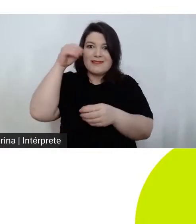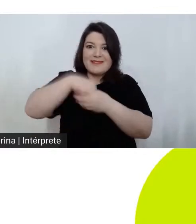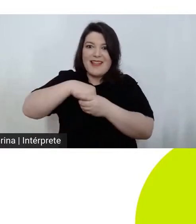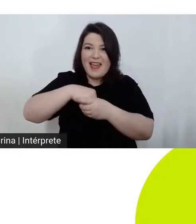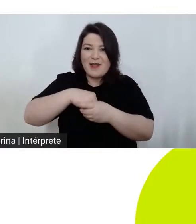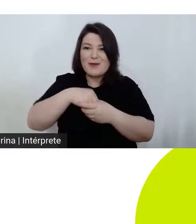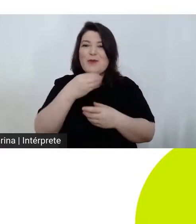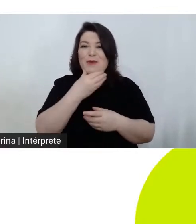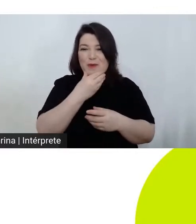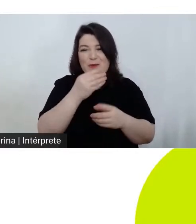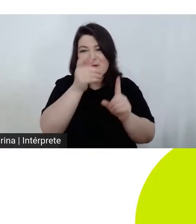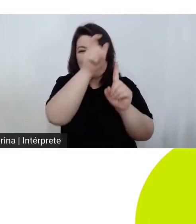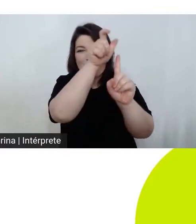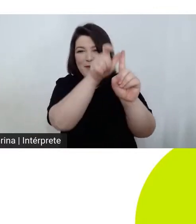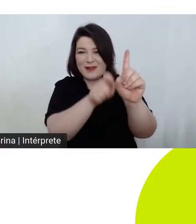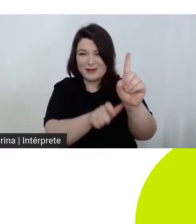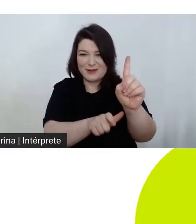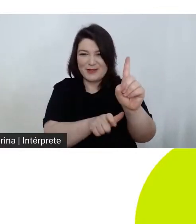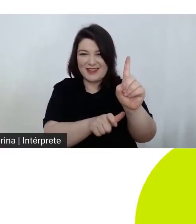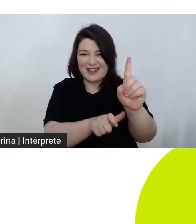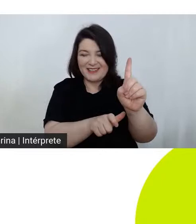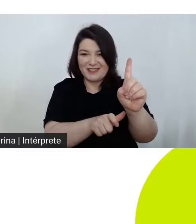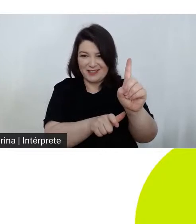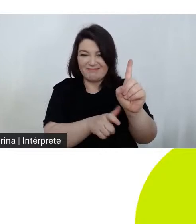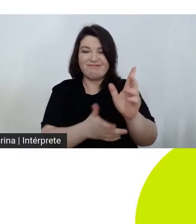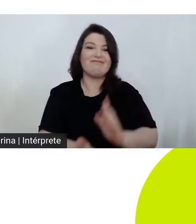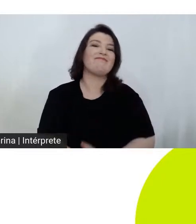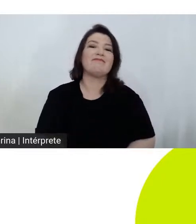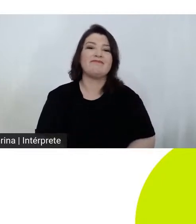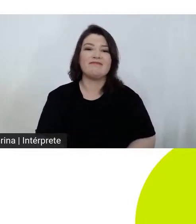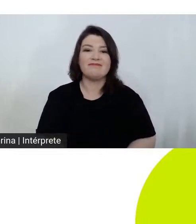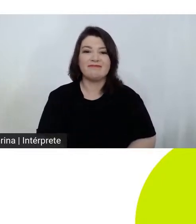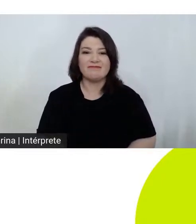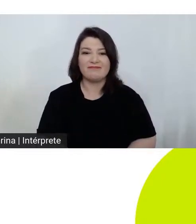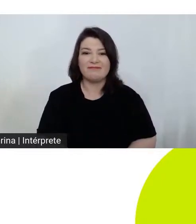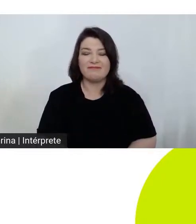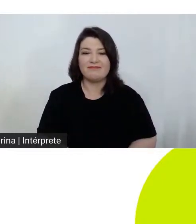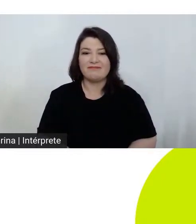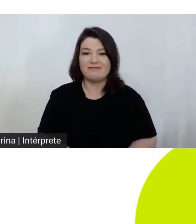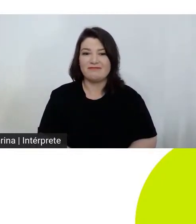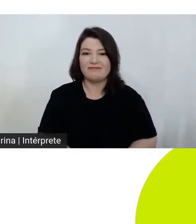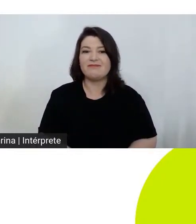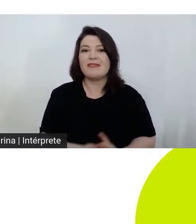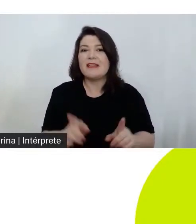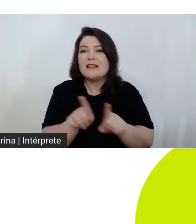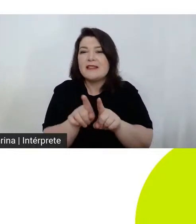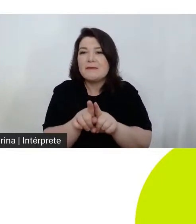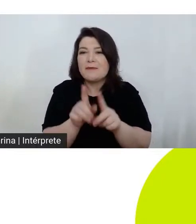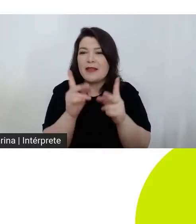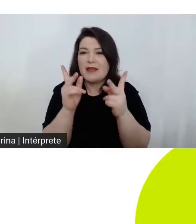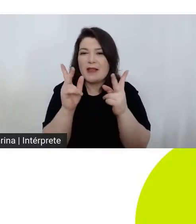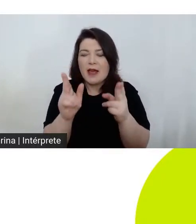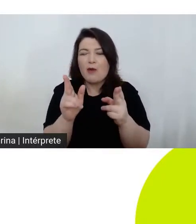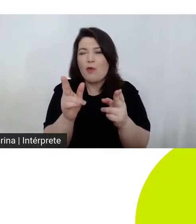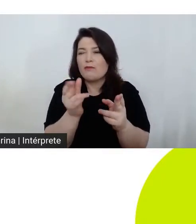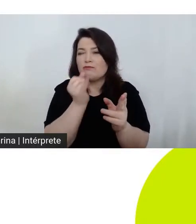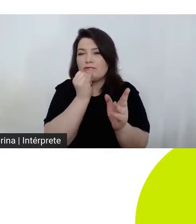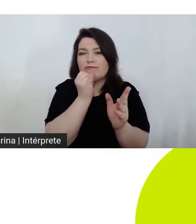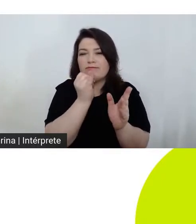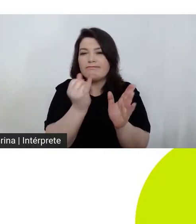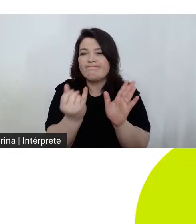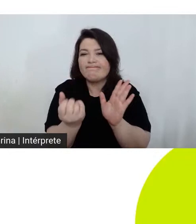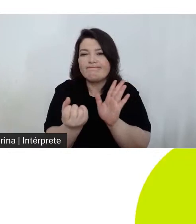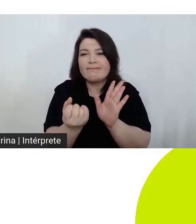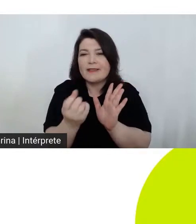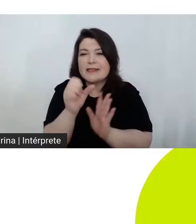sobre a vacuidade dos símbolos do luxo do dinheiro no fundo é como se eles estivessem